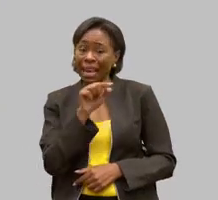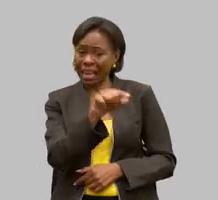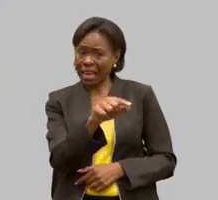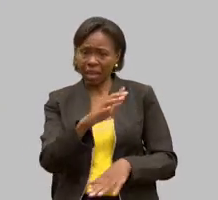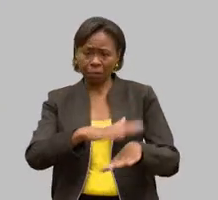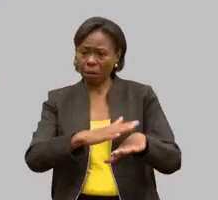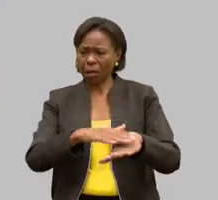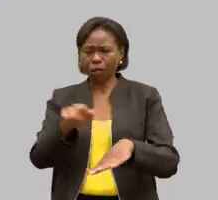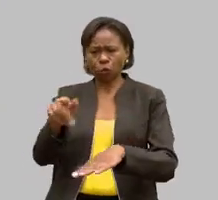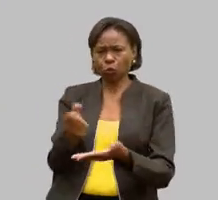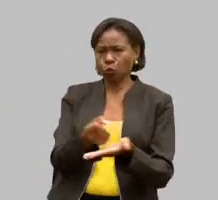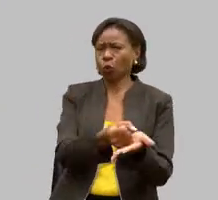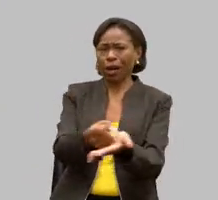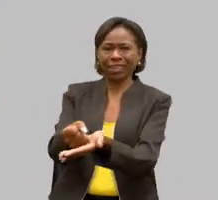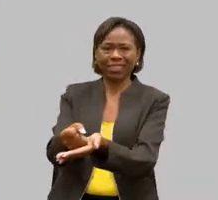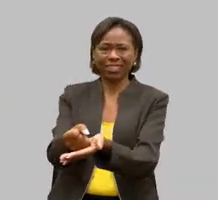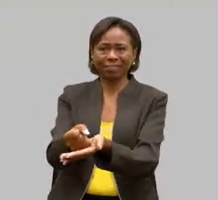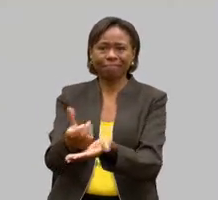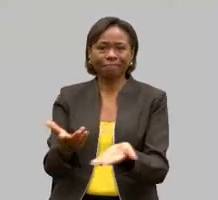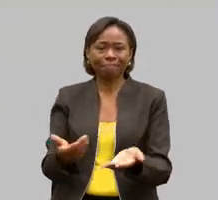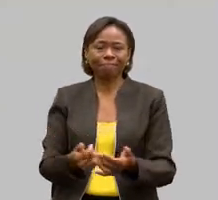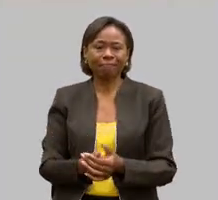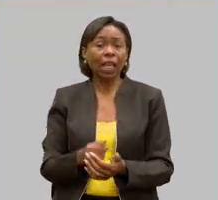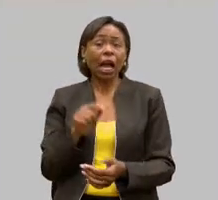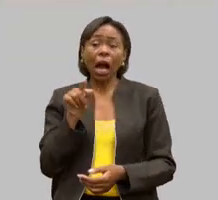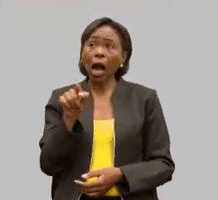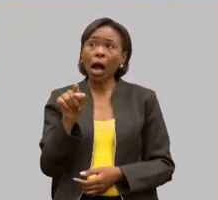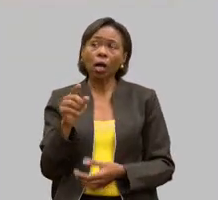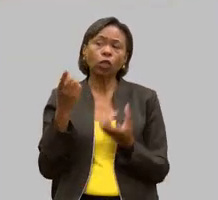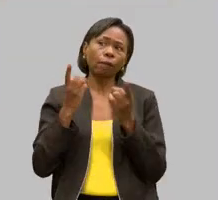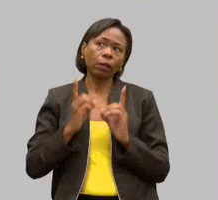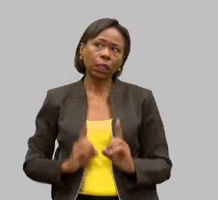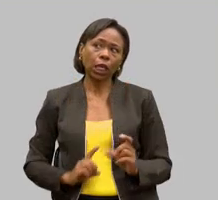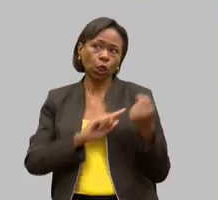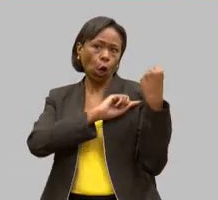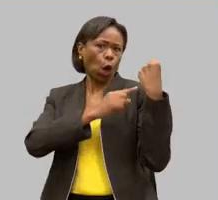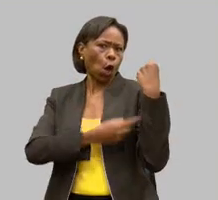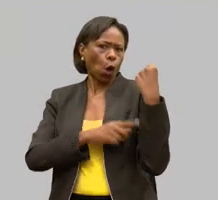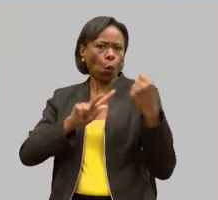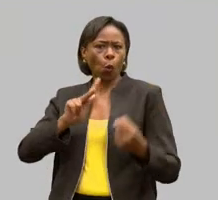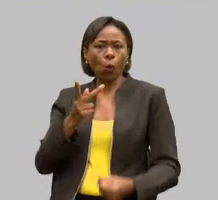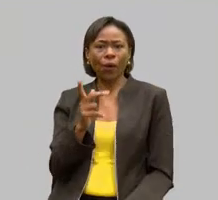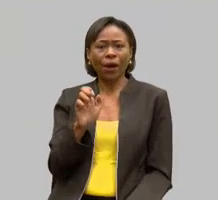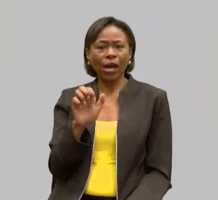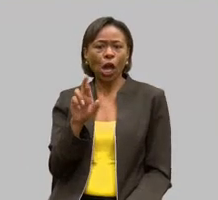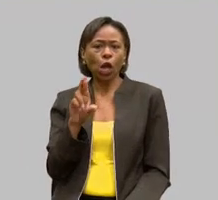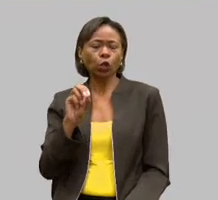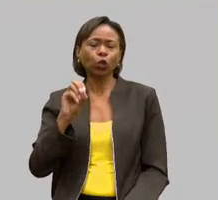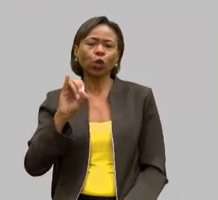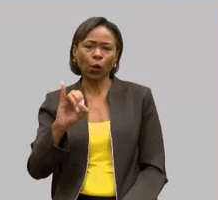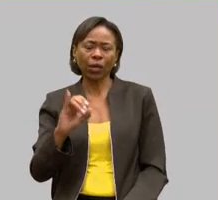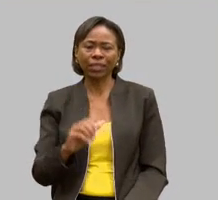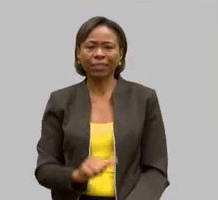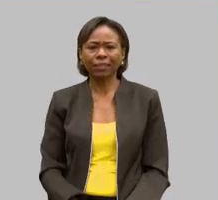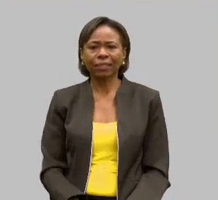então assim essa pessoa é um herói você aceita e espera que a pessoa com deficiência tenha um comportamento